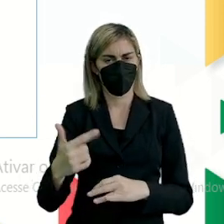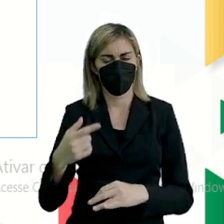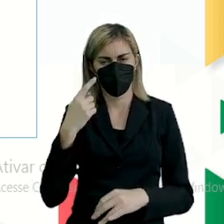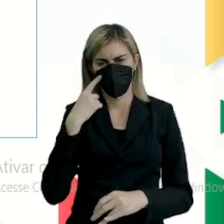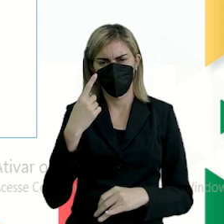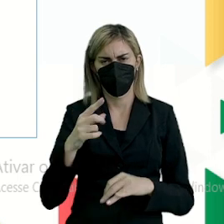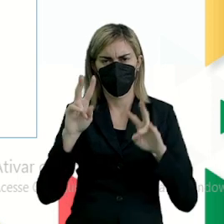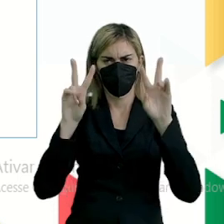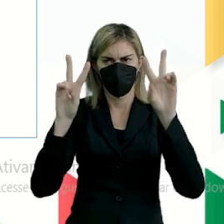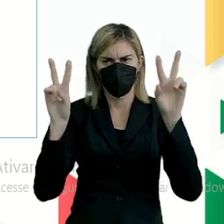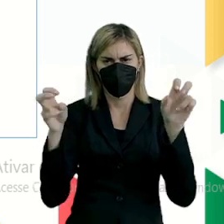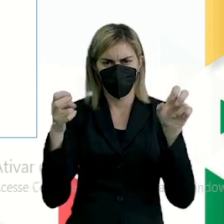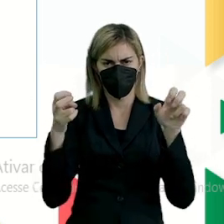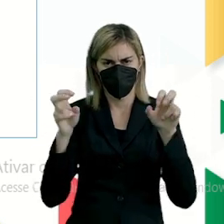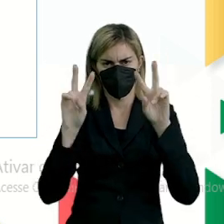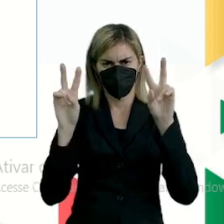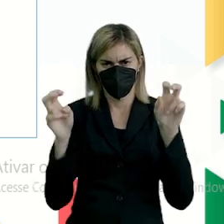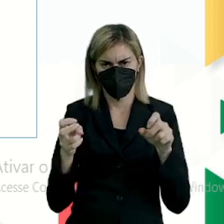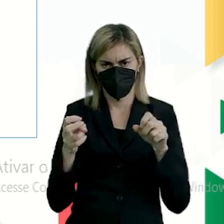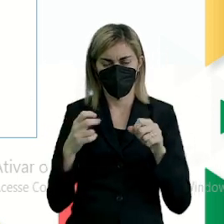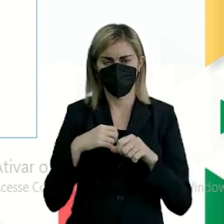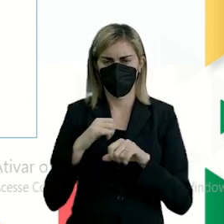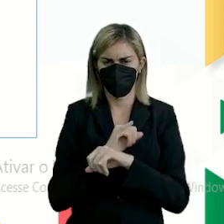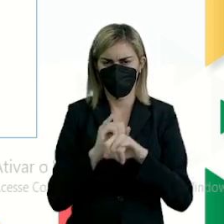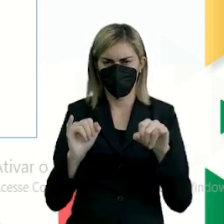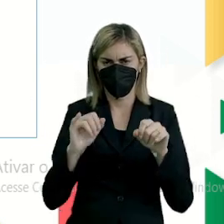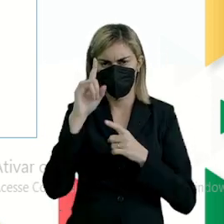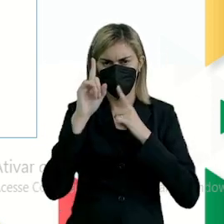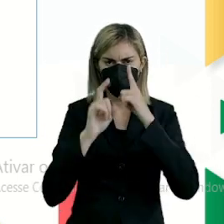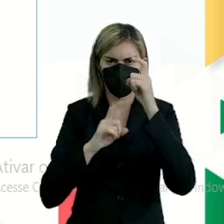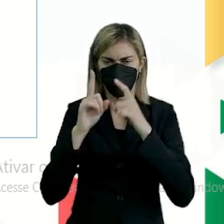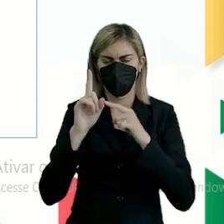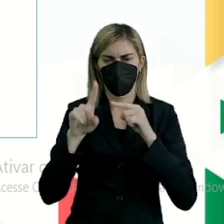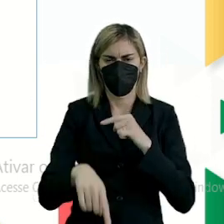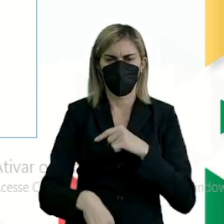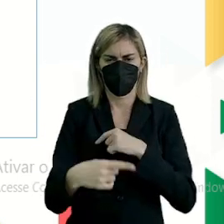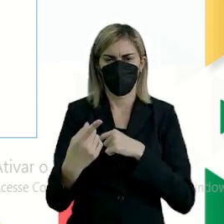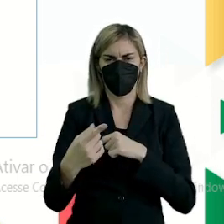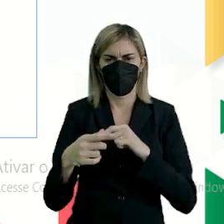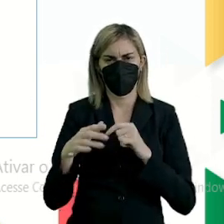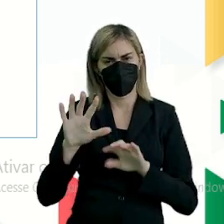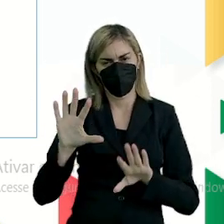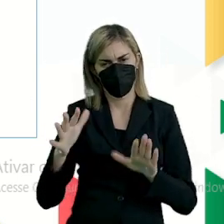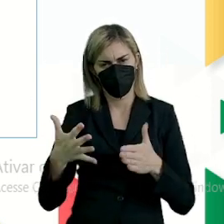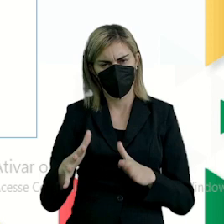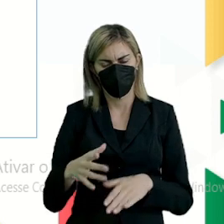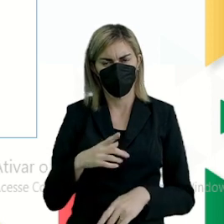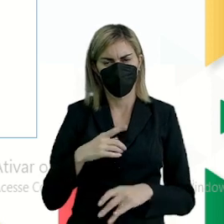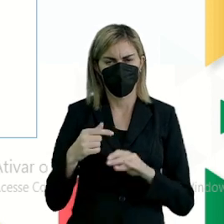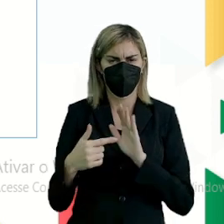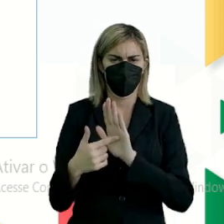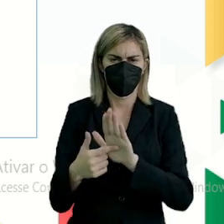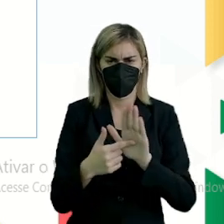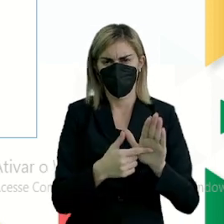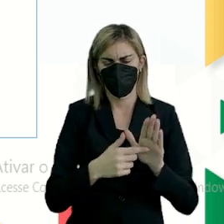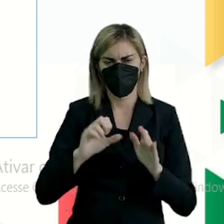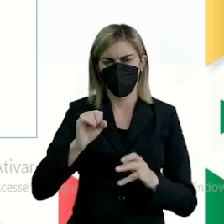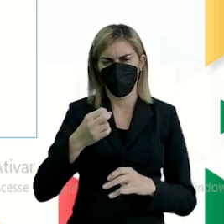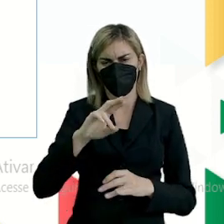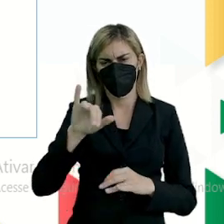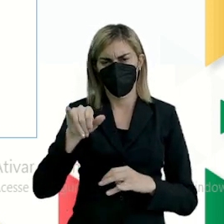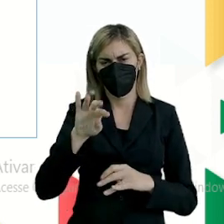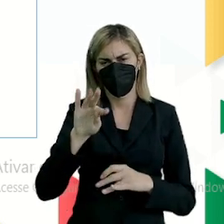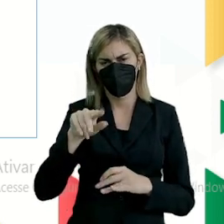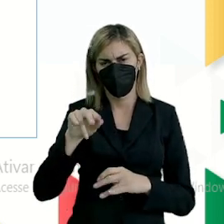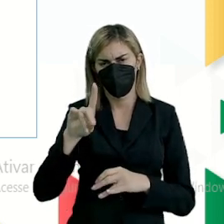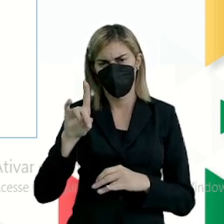aspeado, com aspas. Aí diz, a expressão, é bastante provável, revela subjetividade,